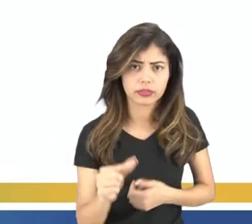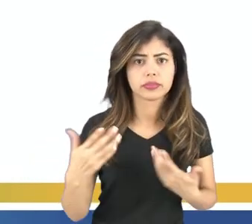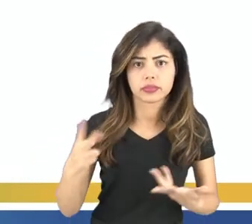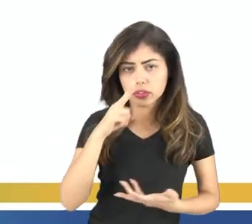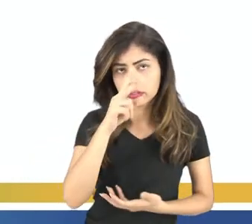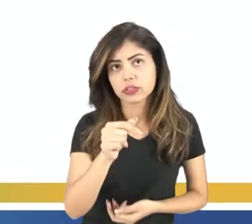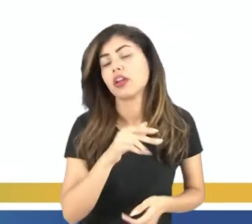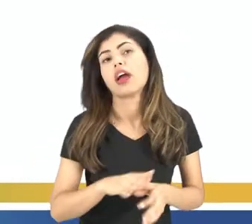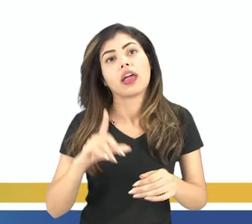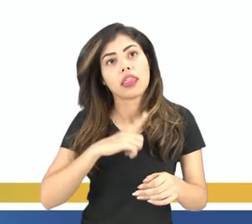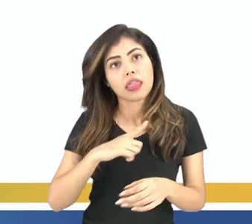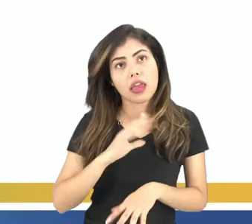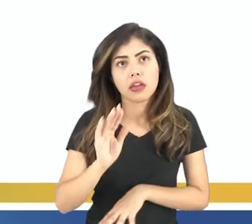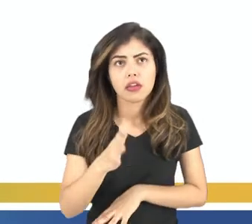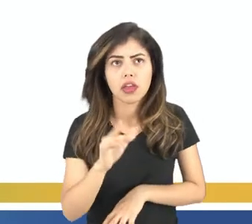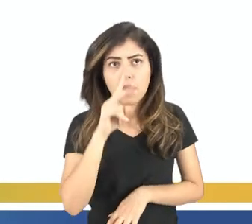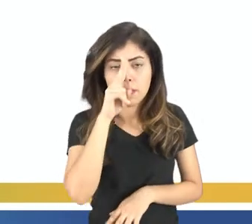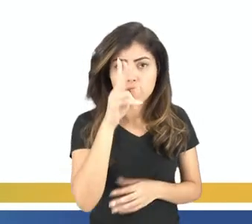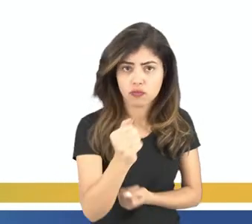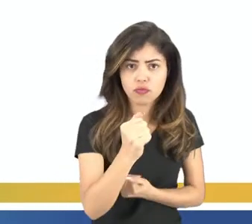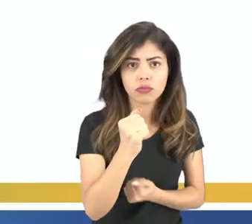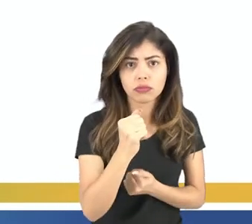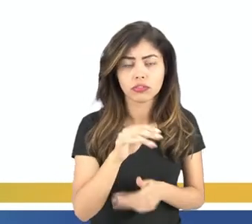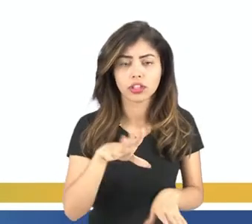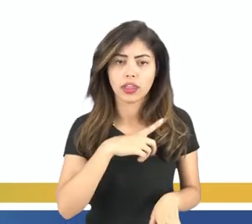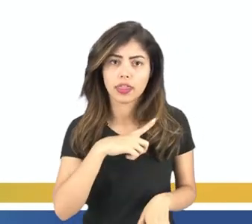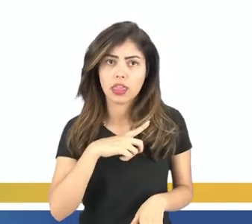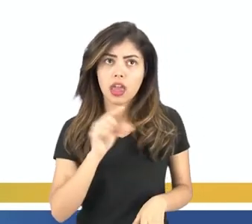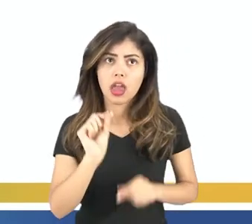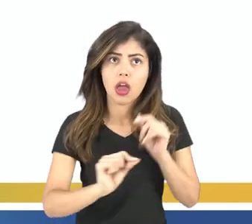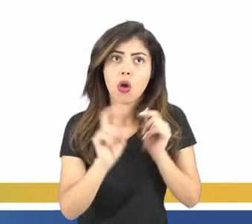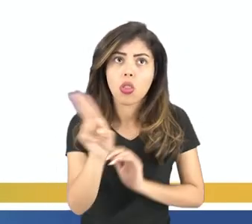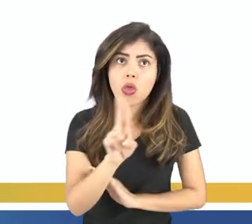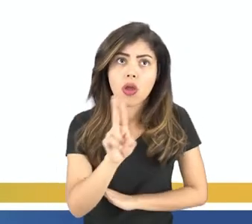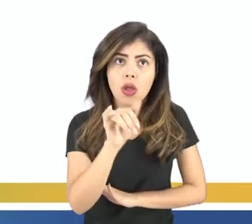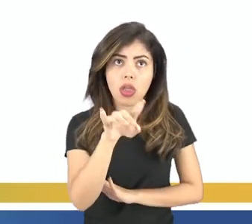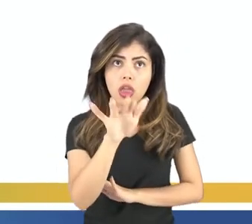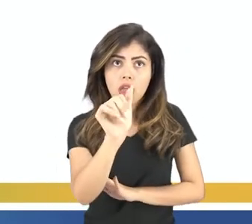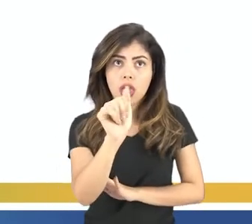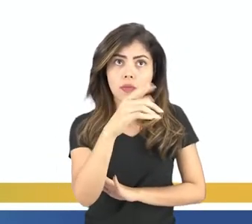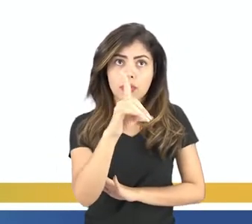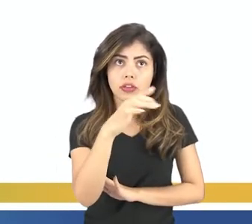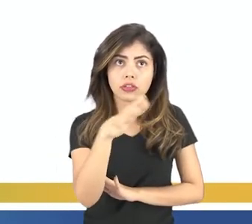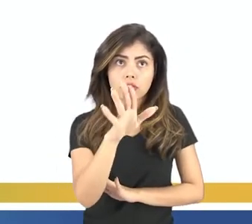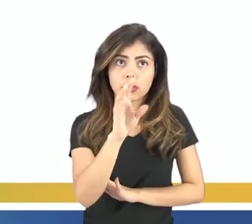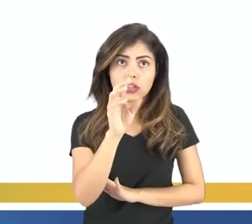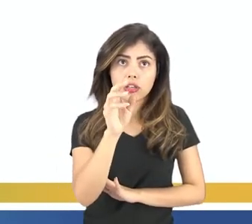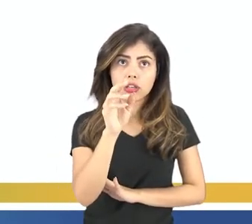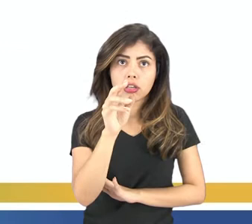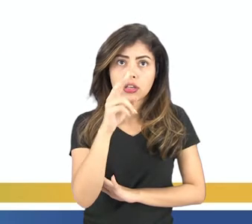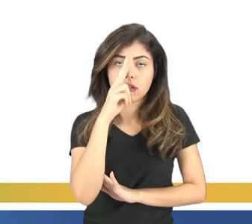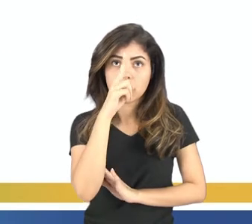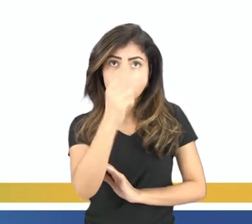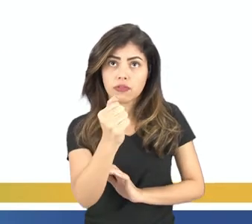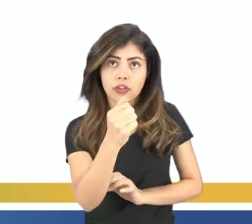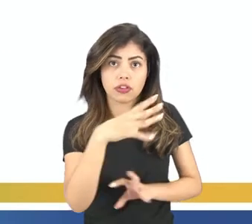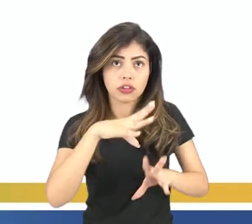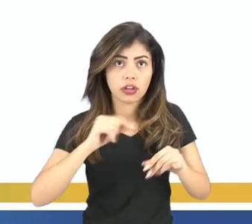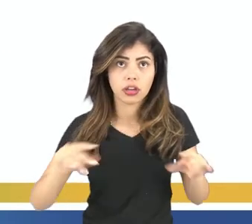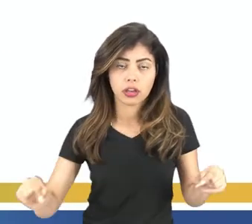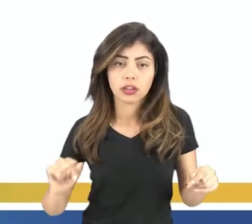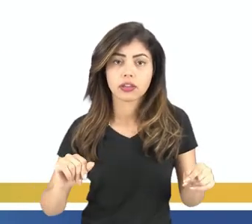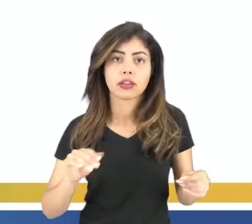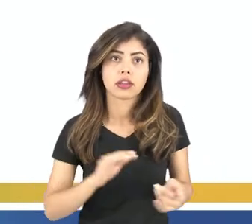imãs que têm uma propriedade mais forte de atração são os chamados imãs fortes das terras